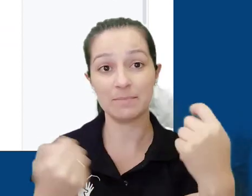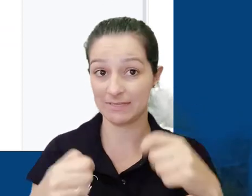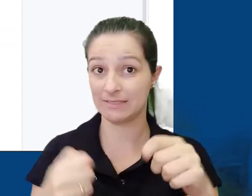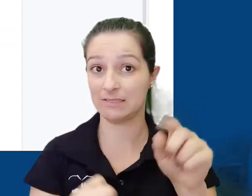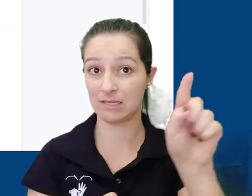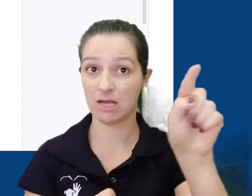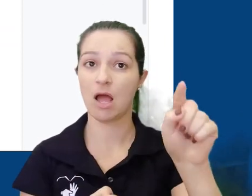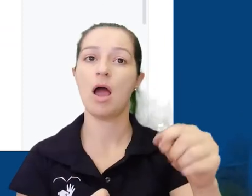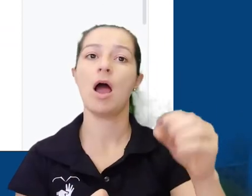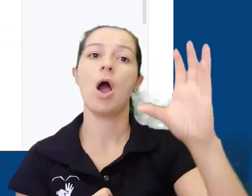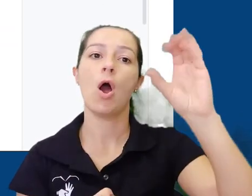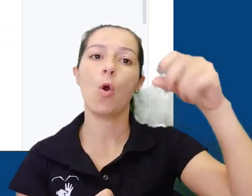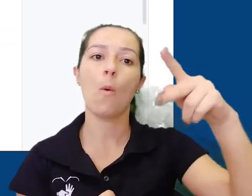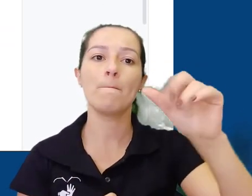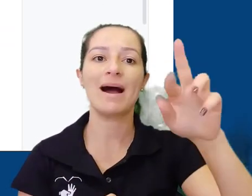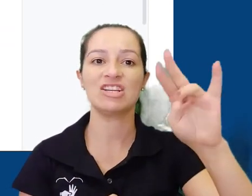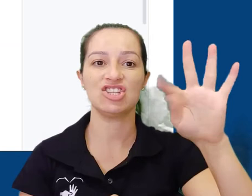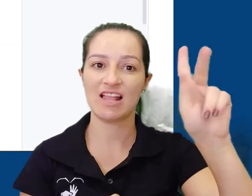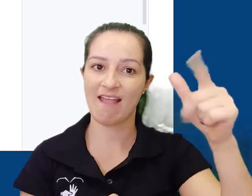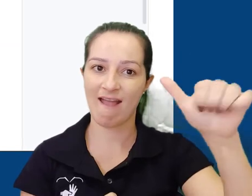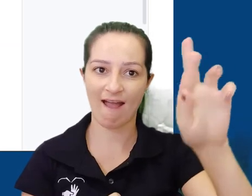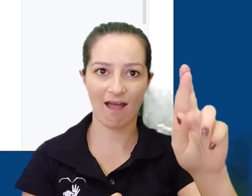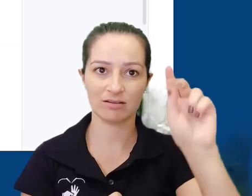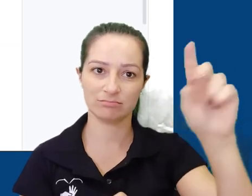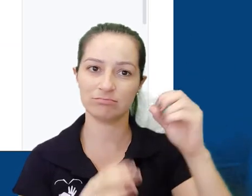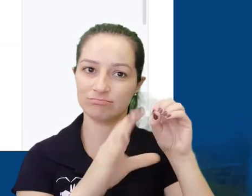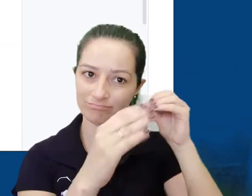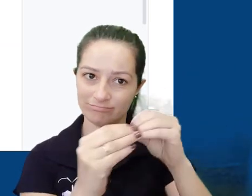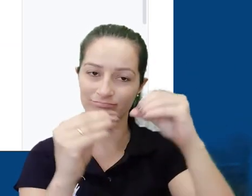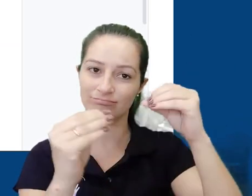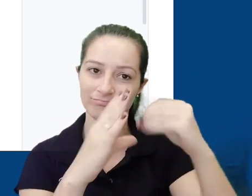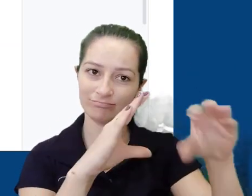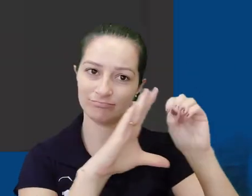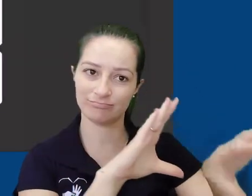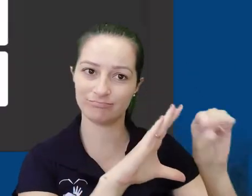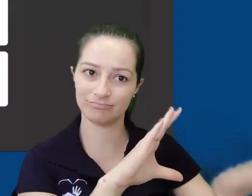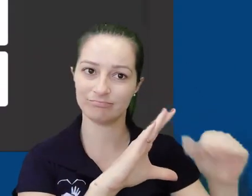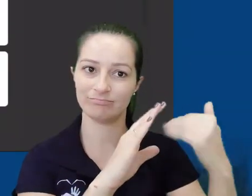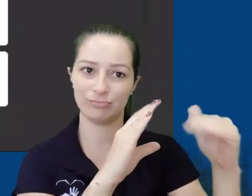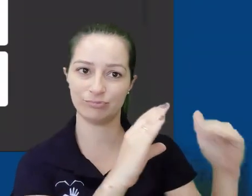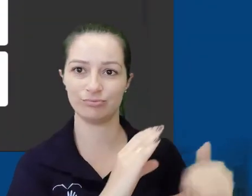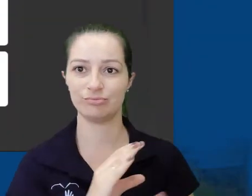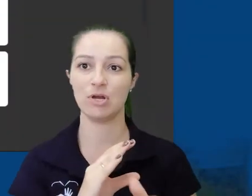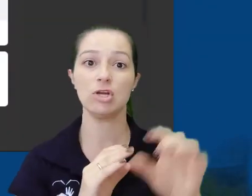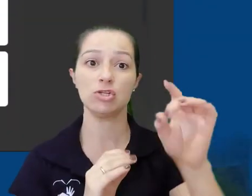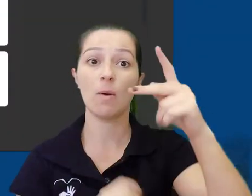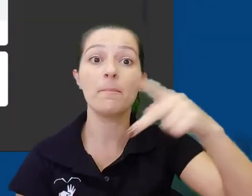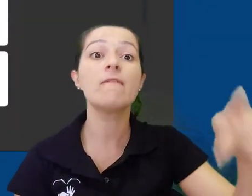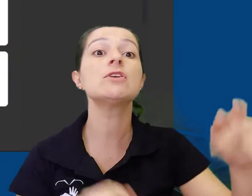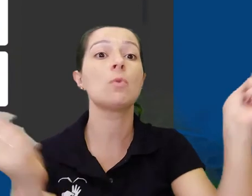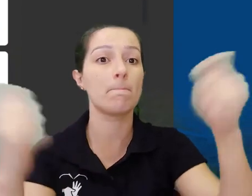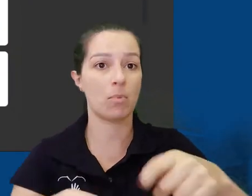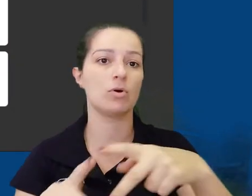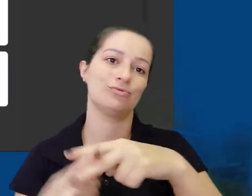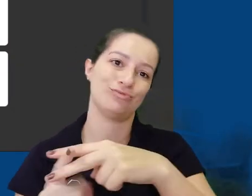isso, você pode ir no botão compartilhar, no canto superior direito, ao lado da sua foto. Podemos perceber que apenas os professores da turma têm a